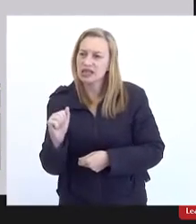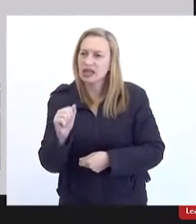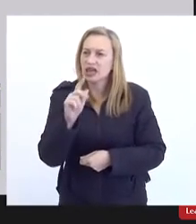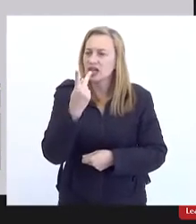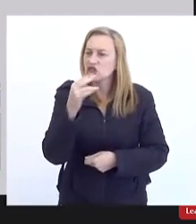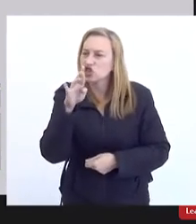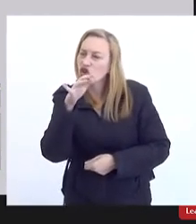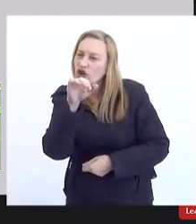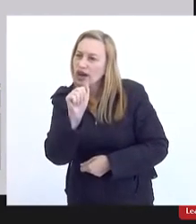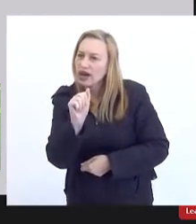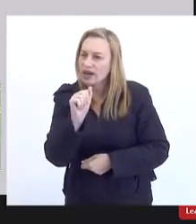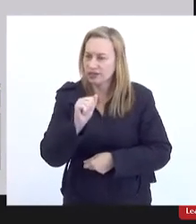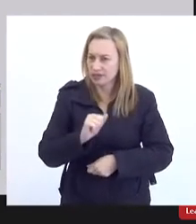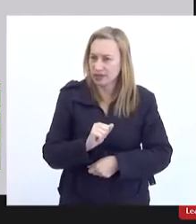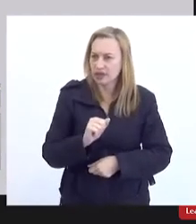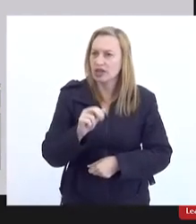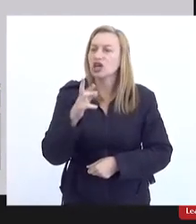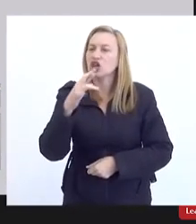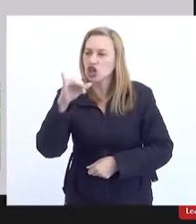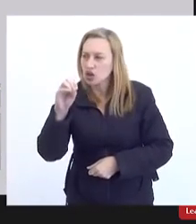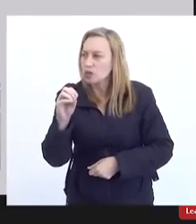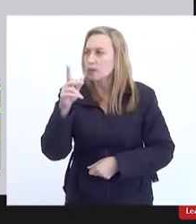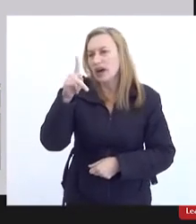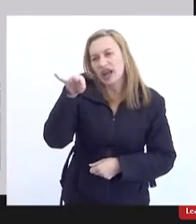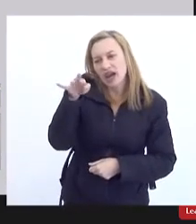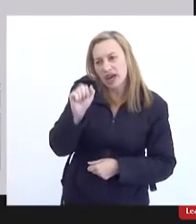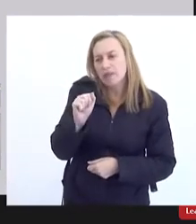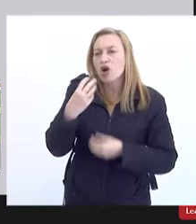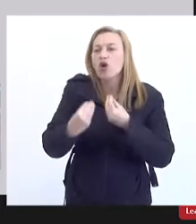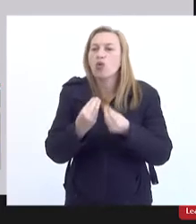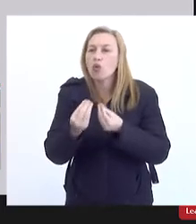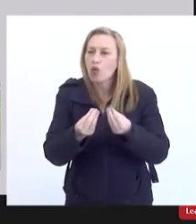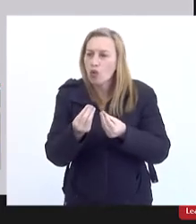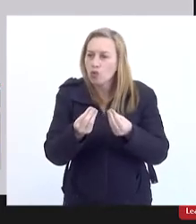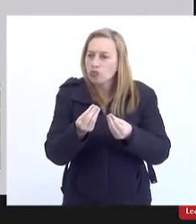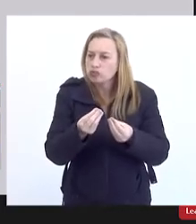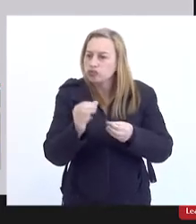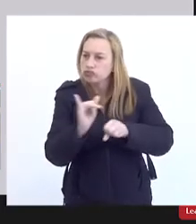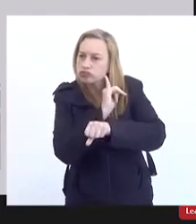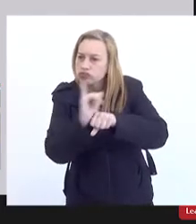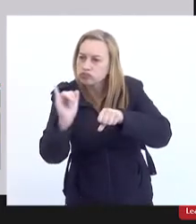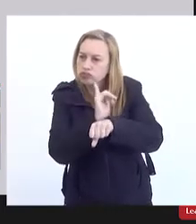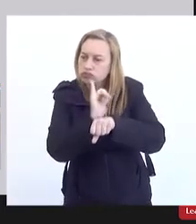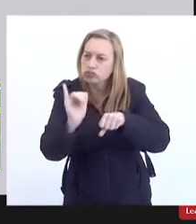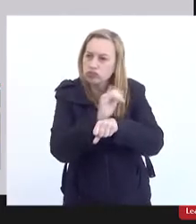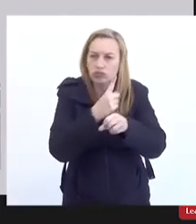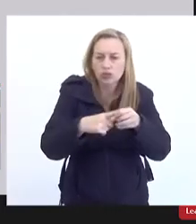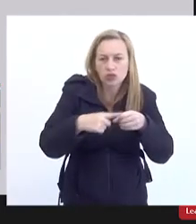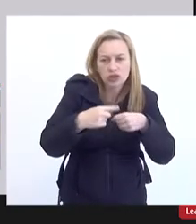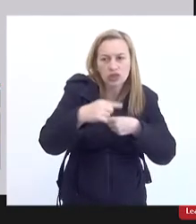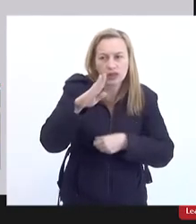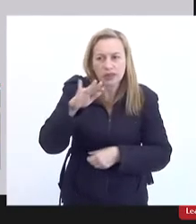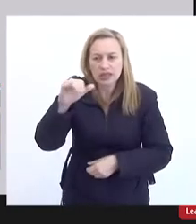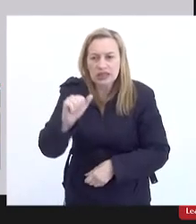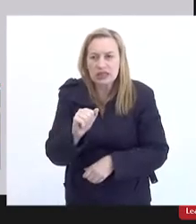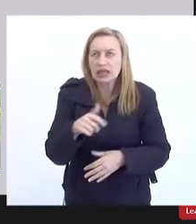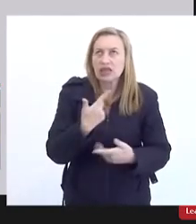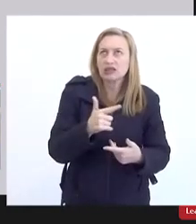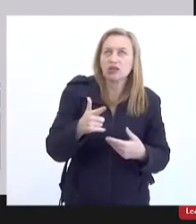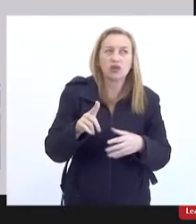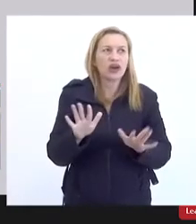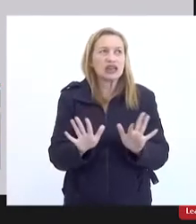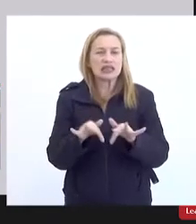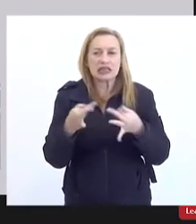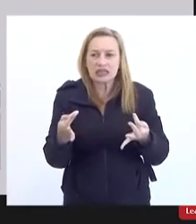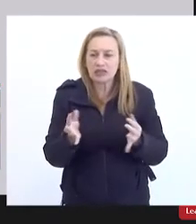perceberam? A bacia do Rio Paraíba. E de que maneira esses municípios vão se articulando nessa bacia? Então, não é simplesmente